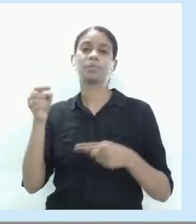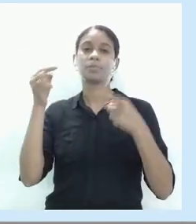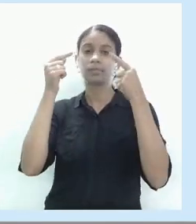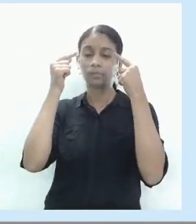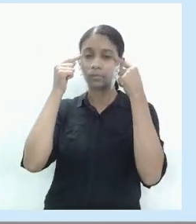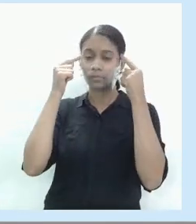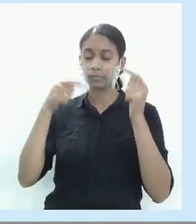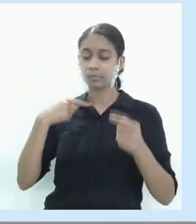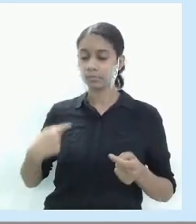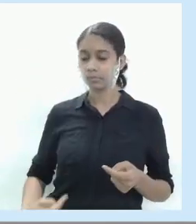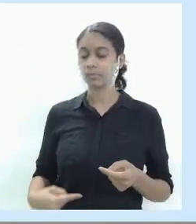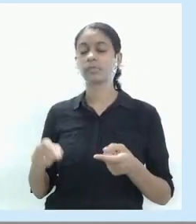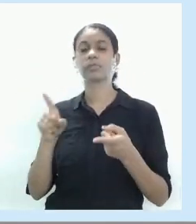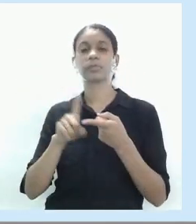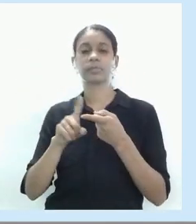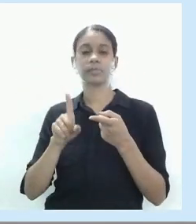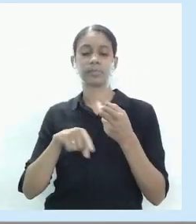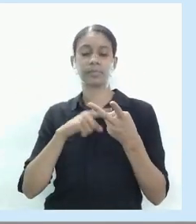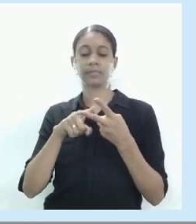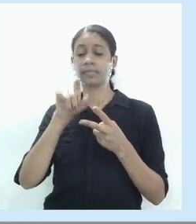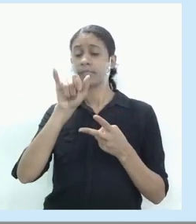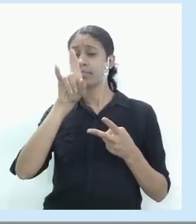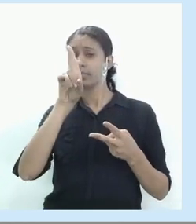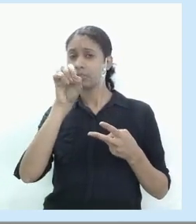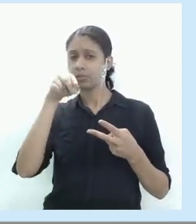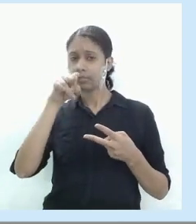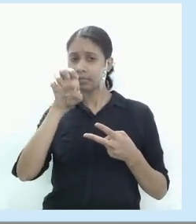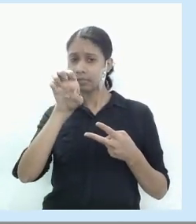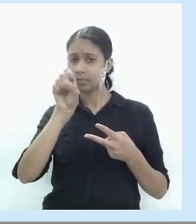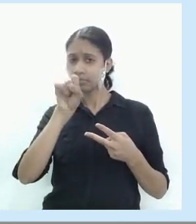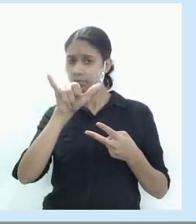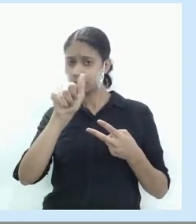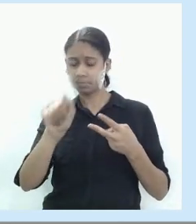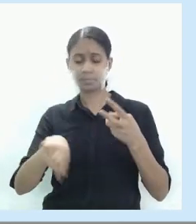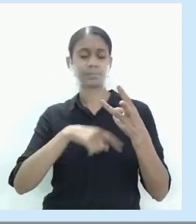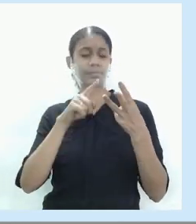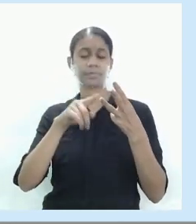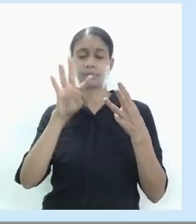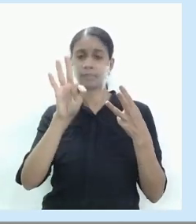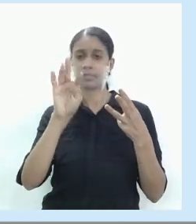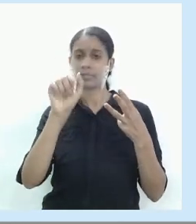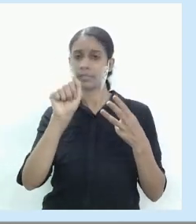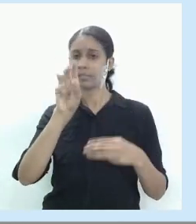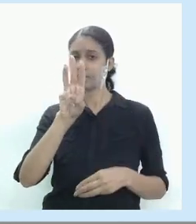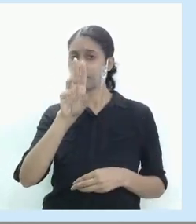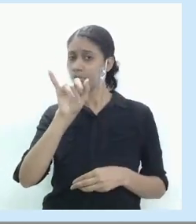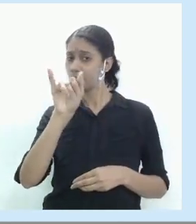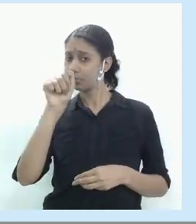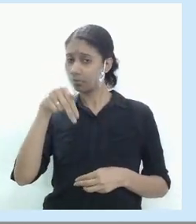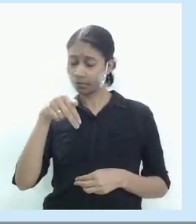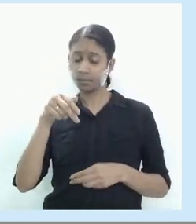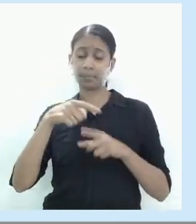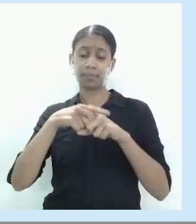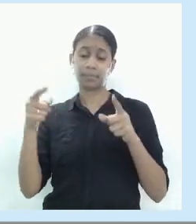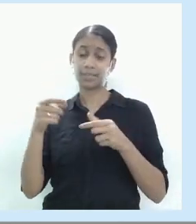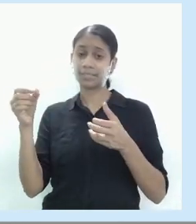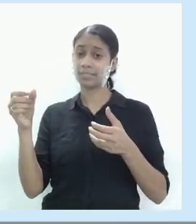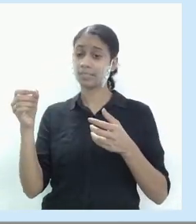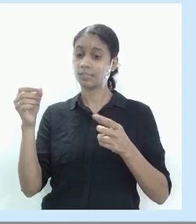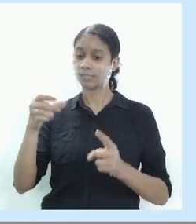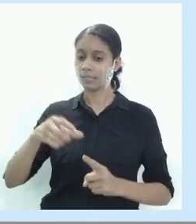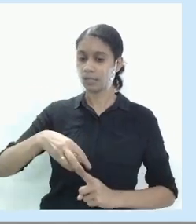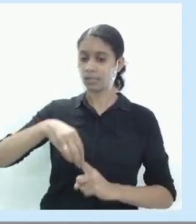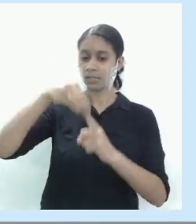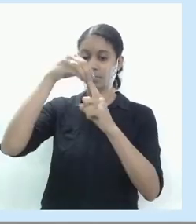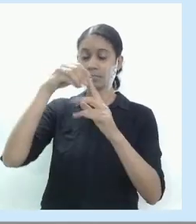Taiwan, Vietnã. Mas a produção dela é feita lá. mas a sede que gerencia as